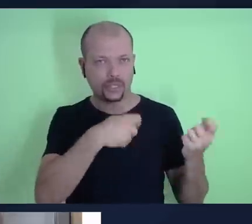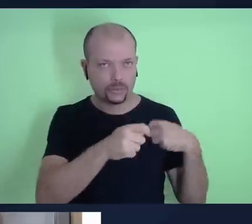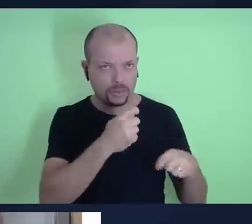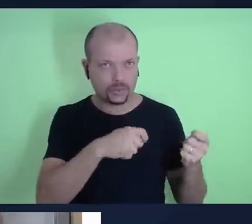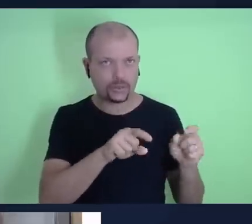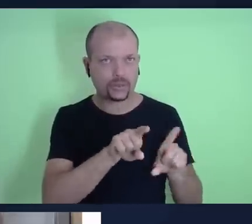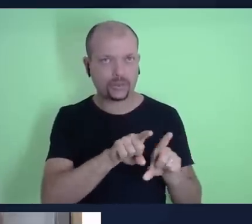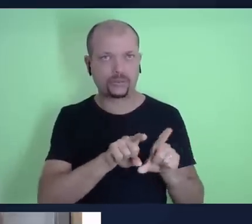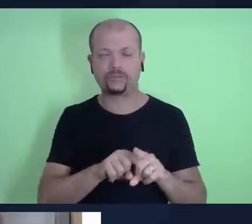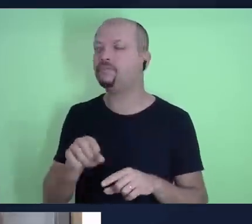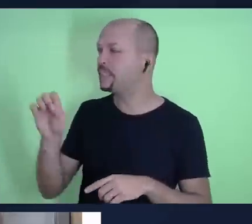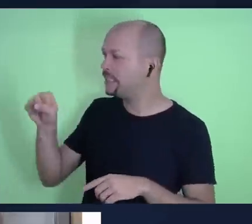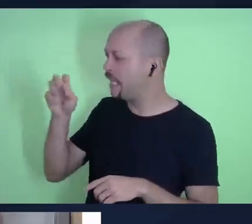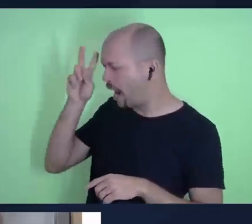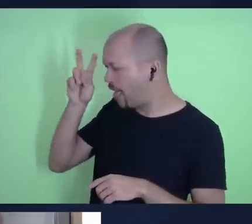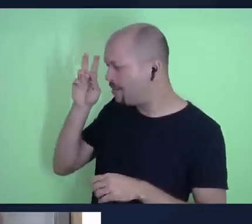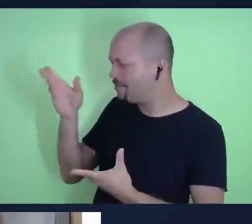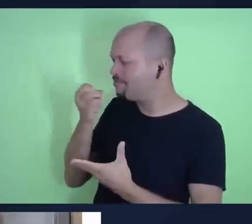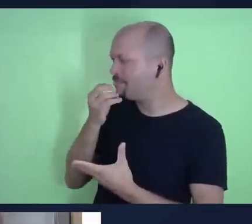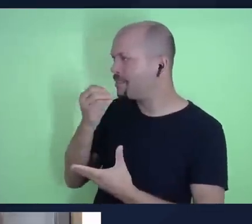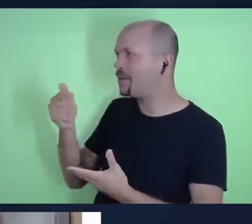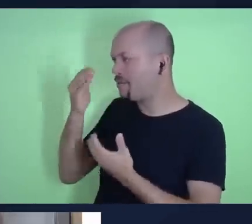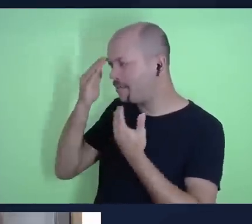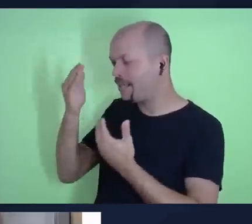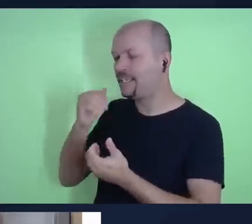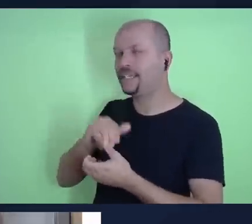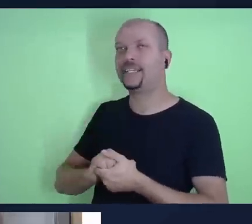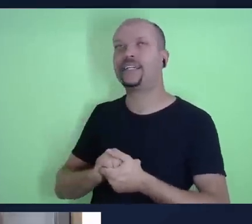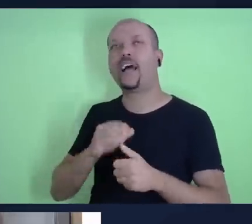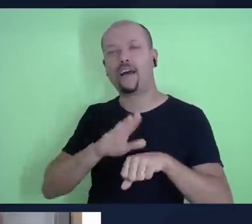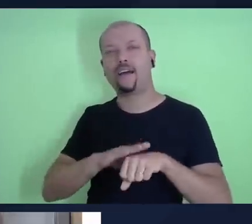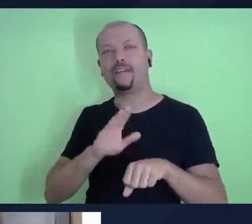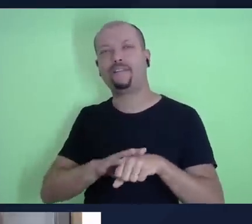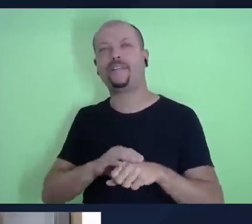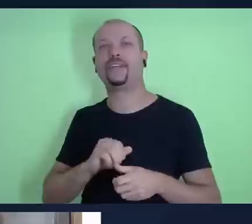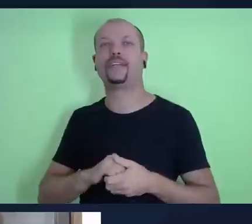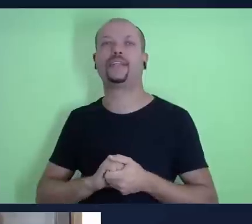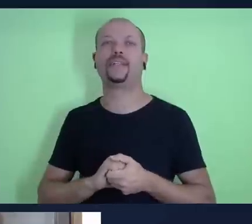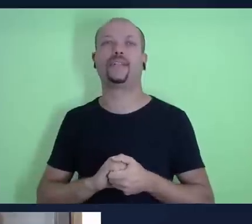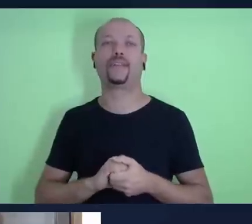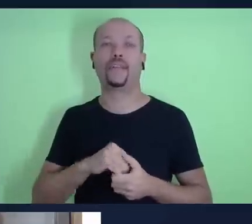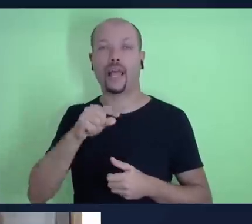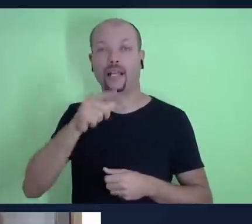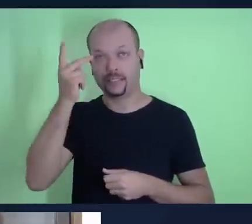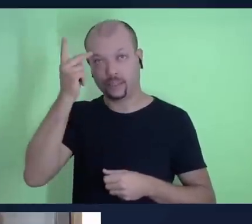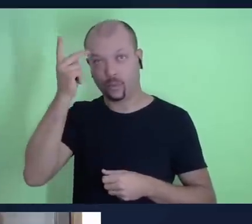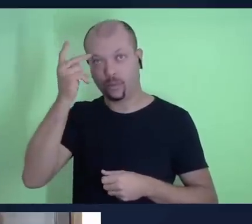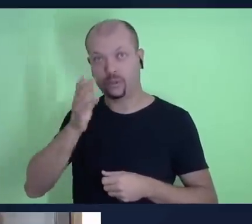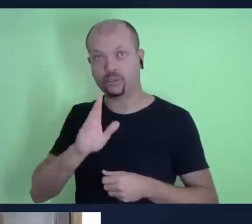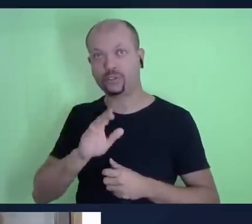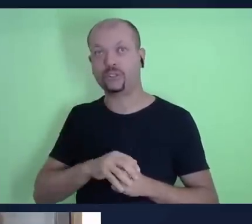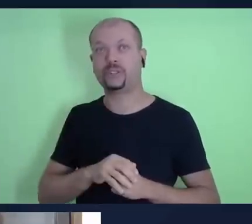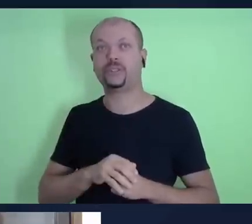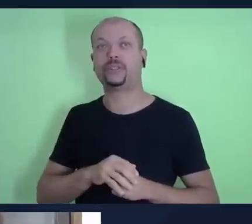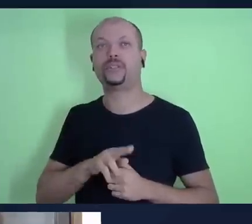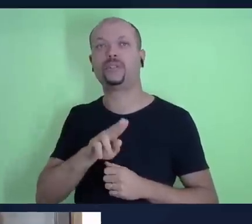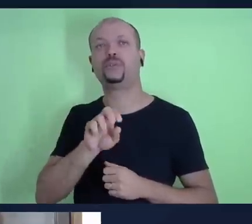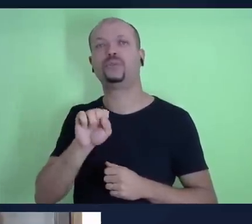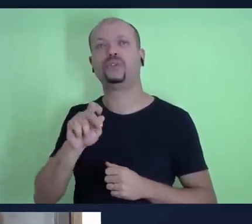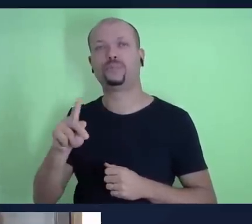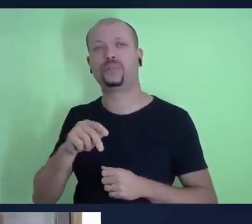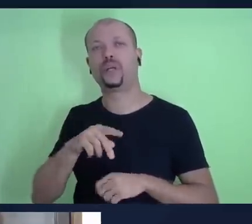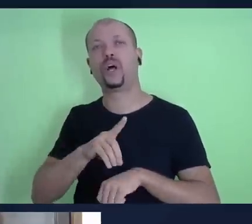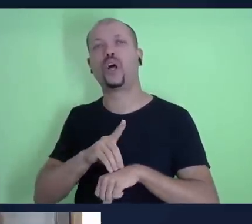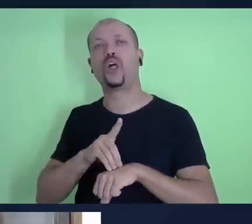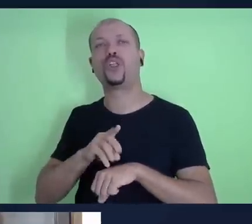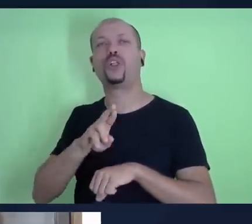Perfeito, bem lembrado, pastor Júlio, eu fiz aí na, na, aqui no estado de São Paulo, já na, USP, o doutorado na área de